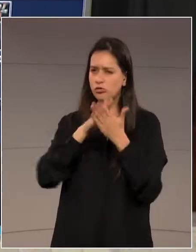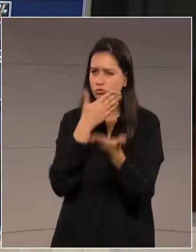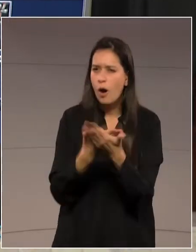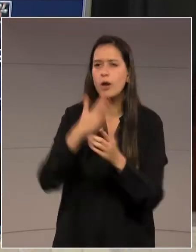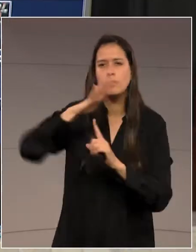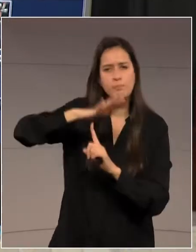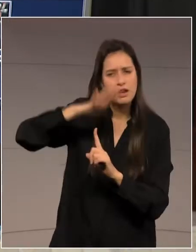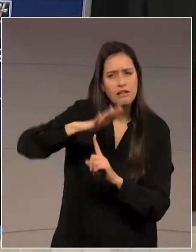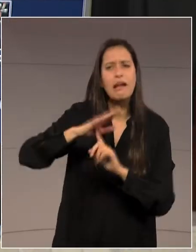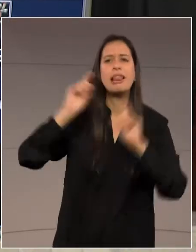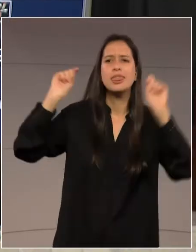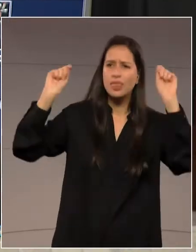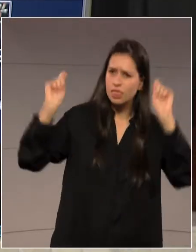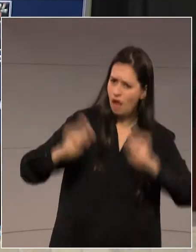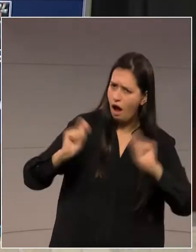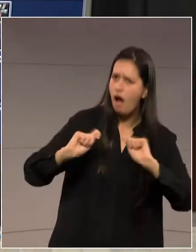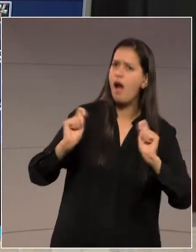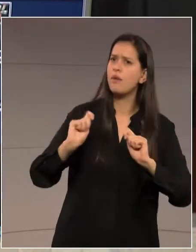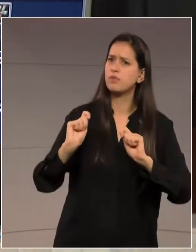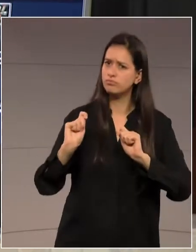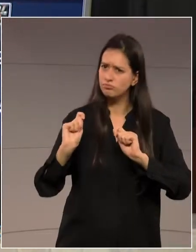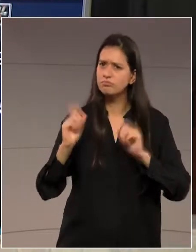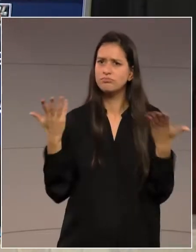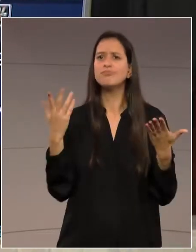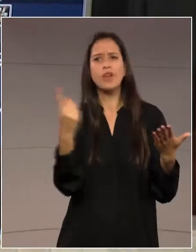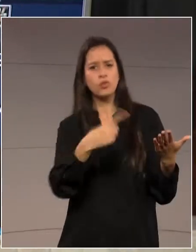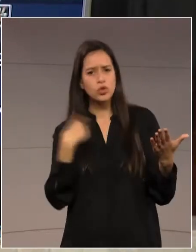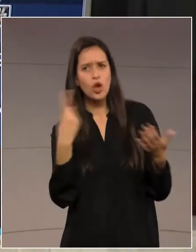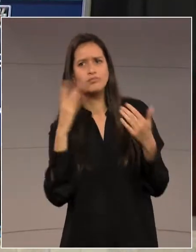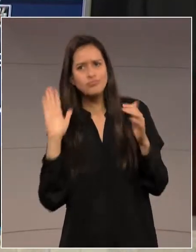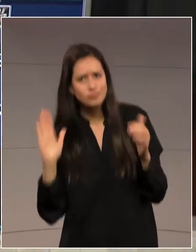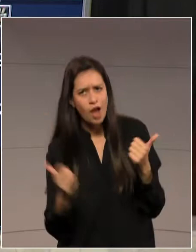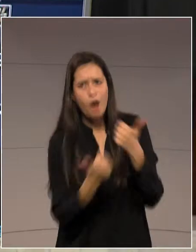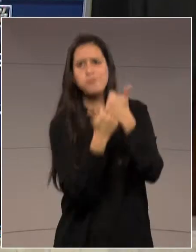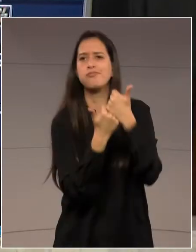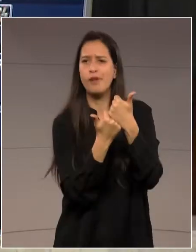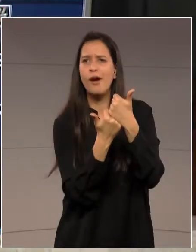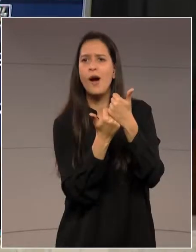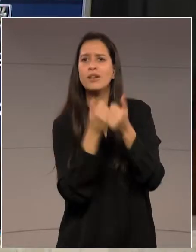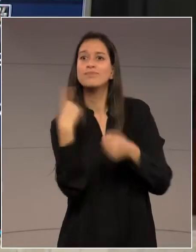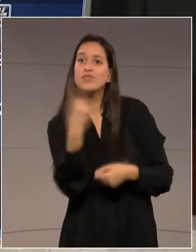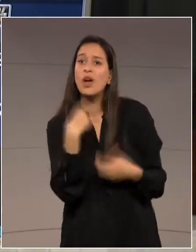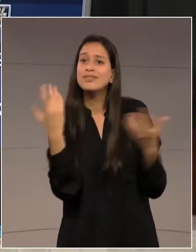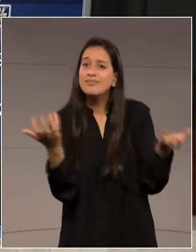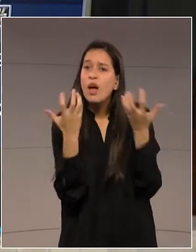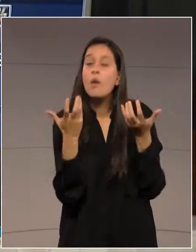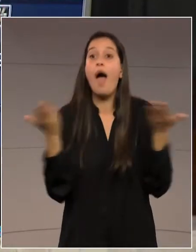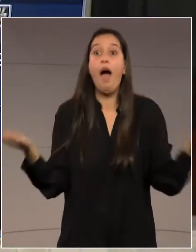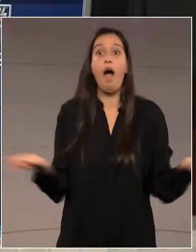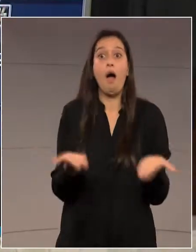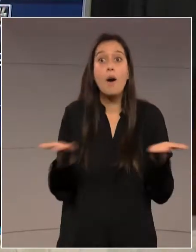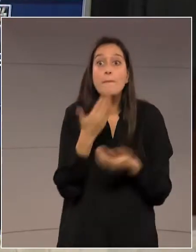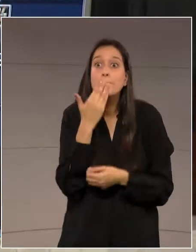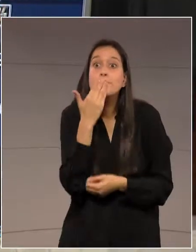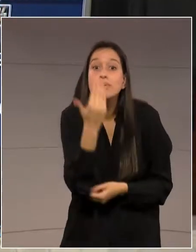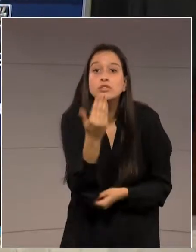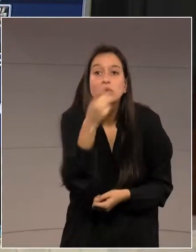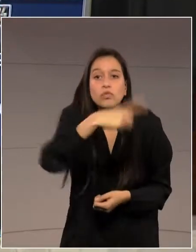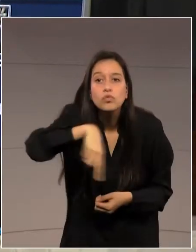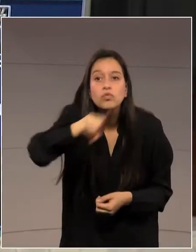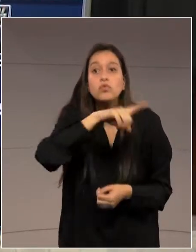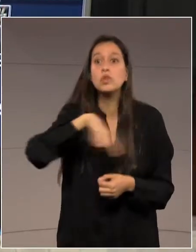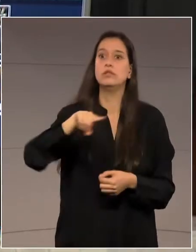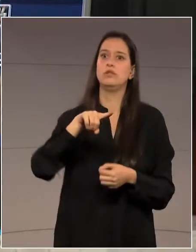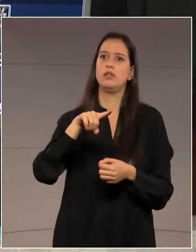possível. Tem o nosso apoio. E nós queremos, neste momento, então, fazer um apelo ao